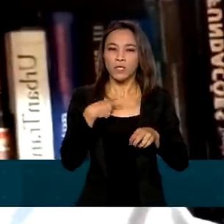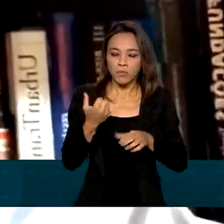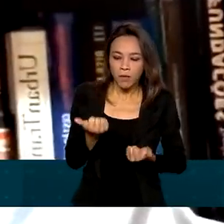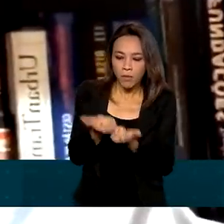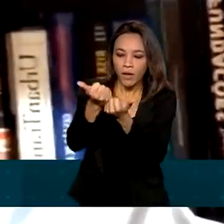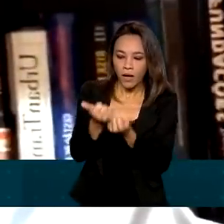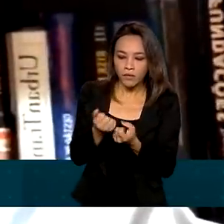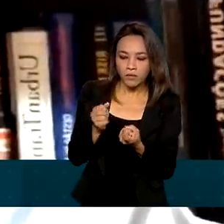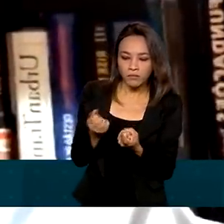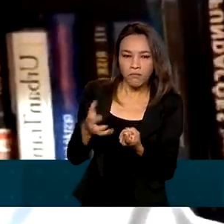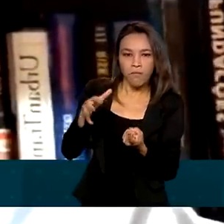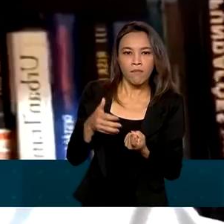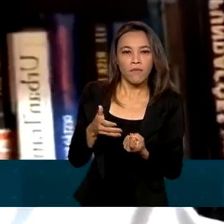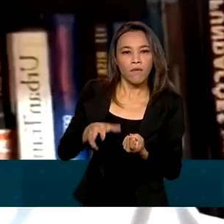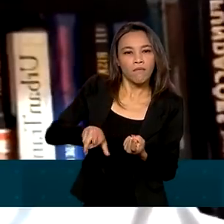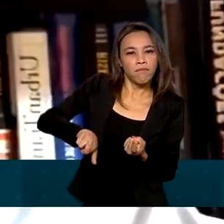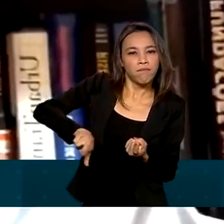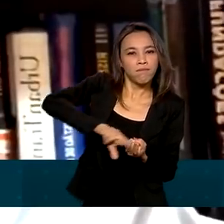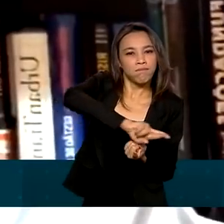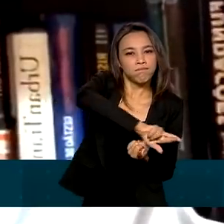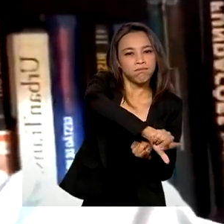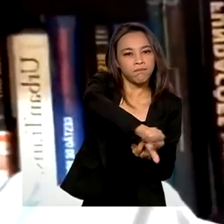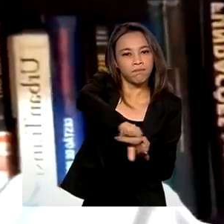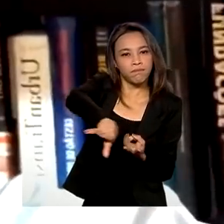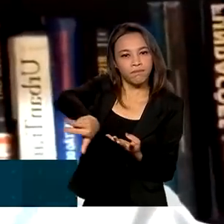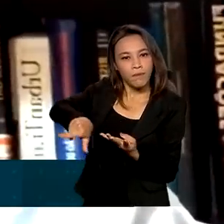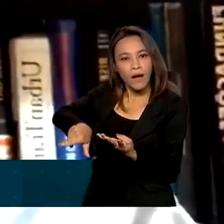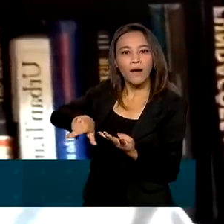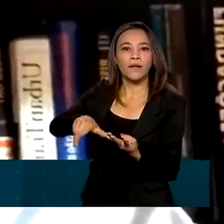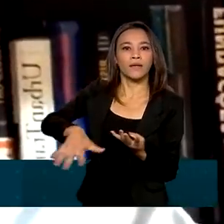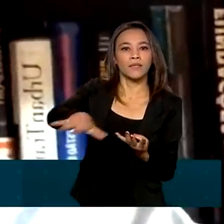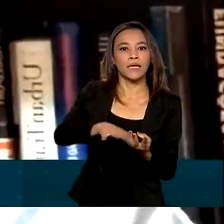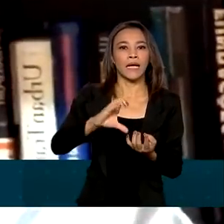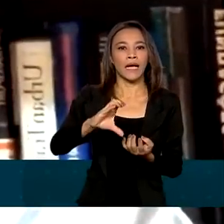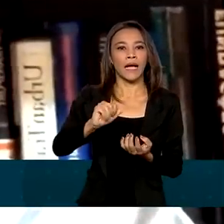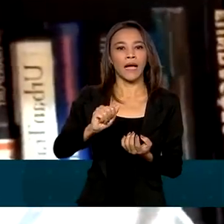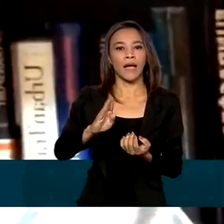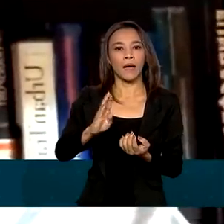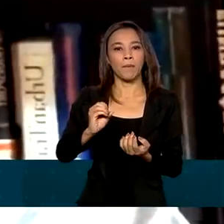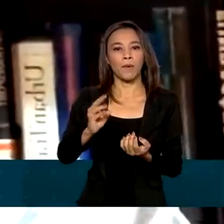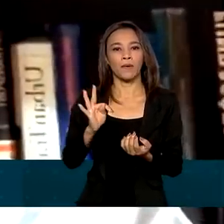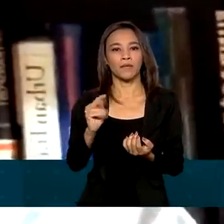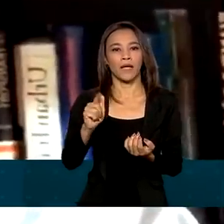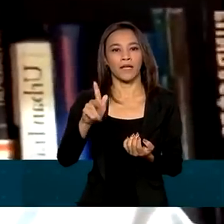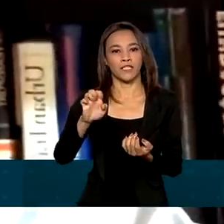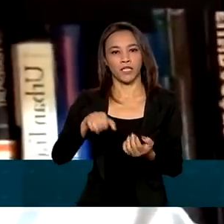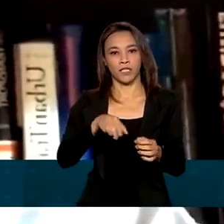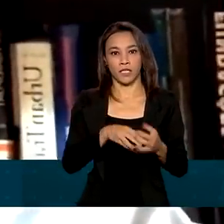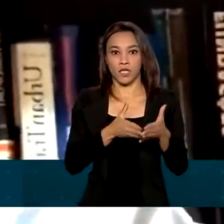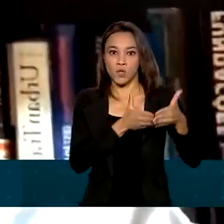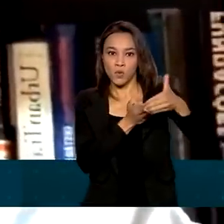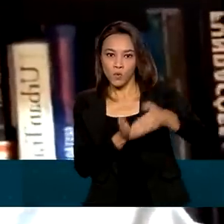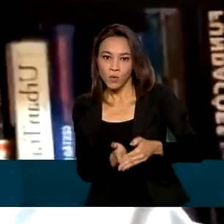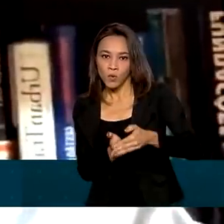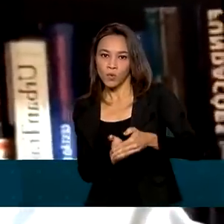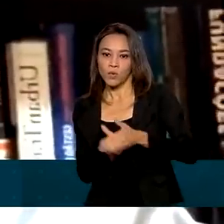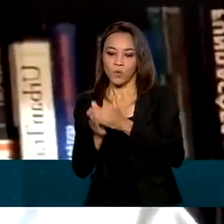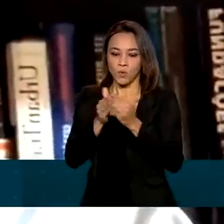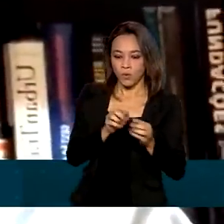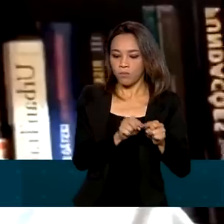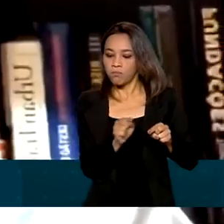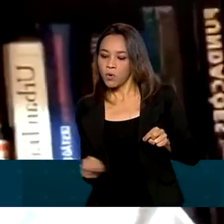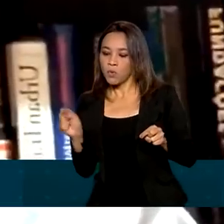transportes, por meio do fomento ao transporte de cabotagem, do fomento ao transporte hidroviário e de um amplo programa